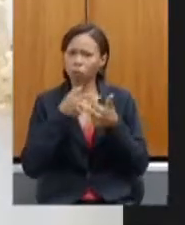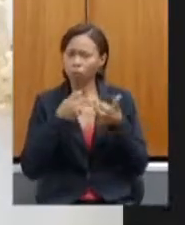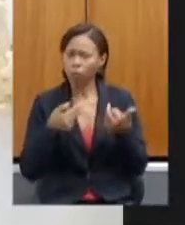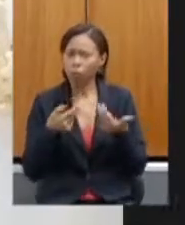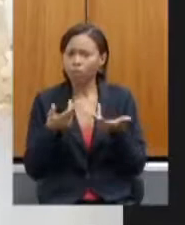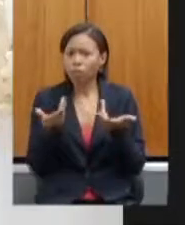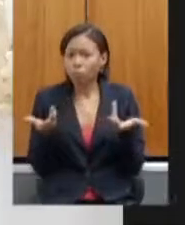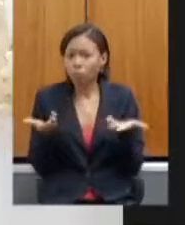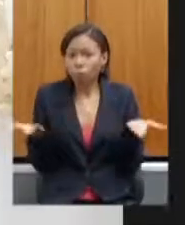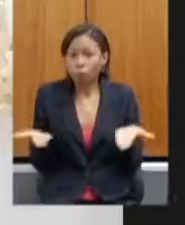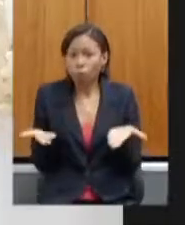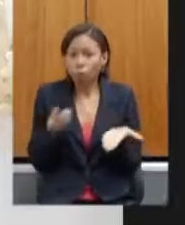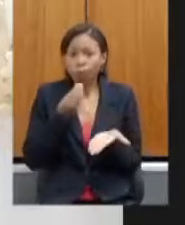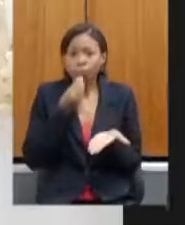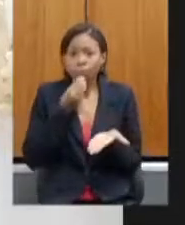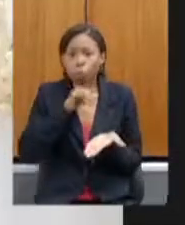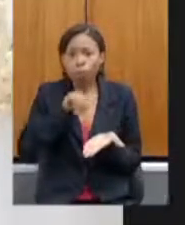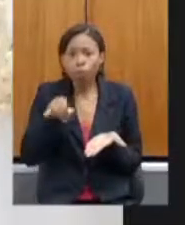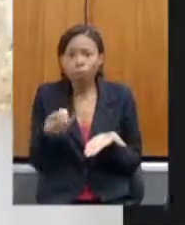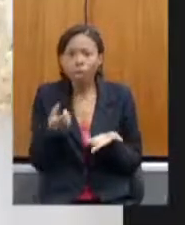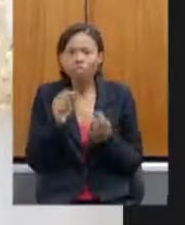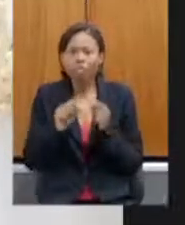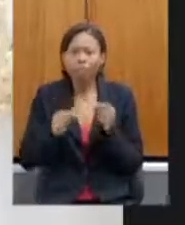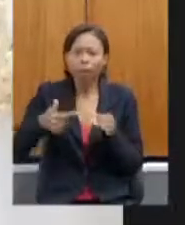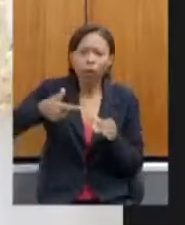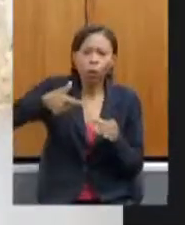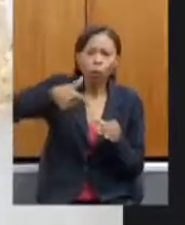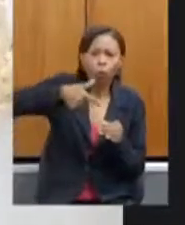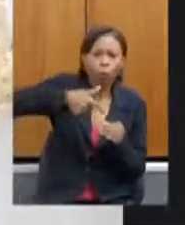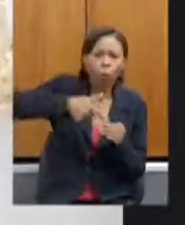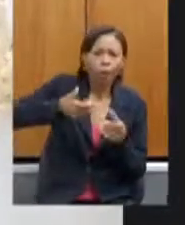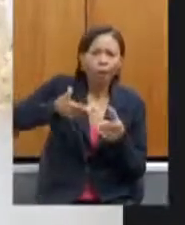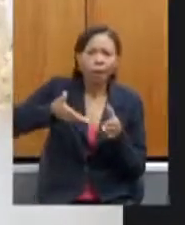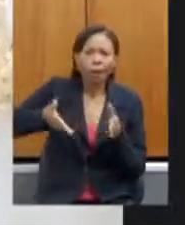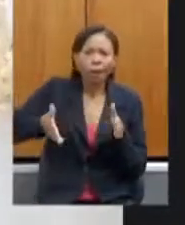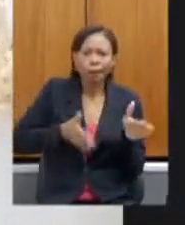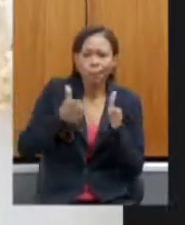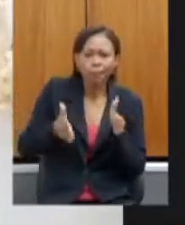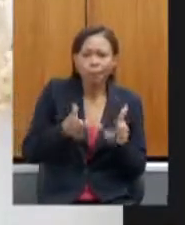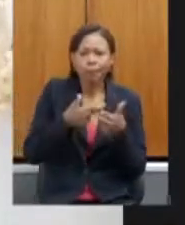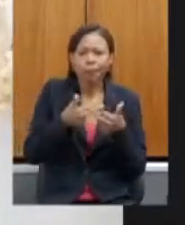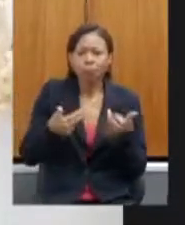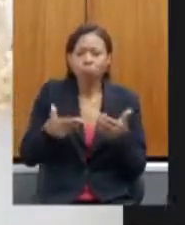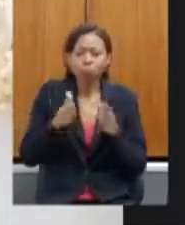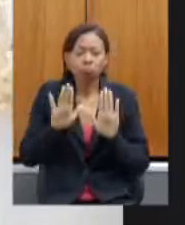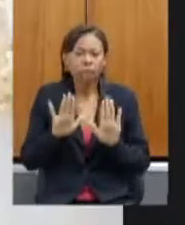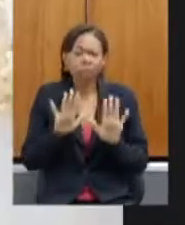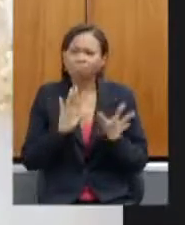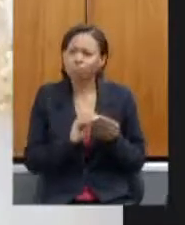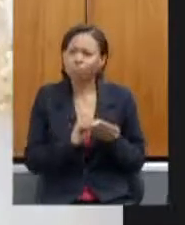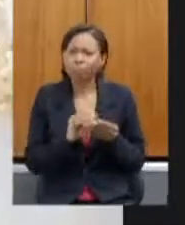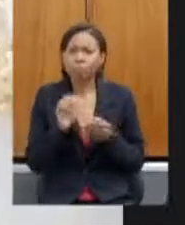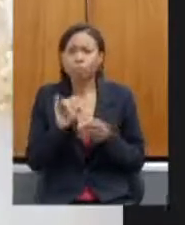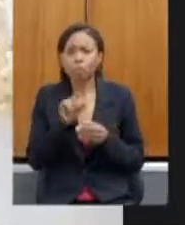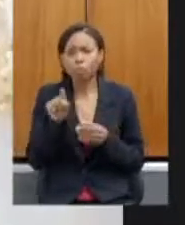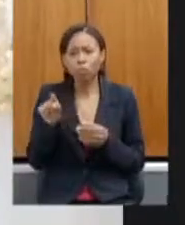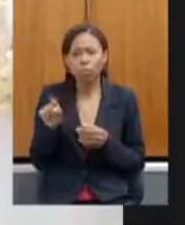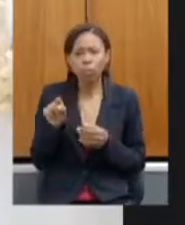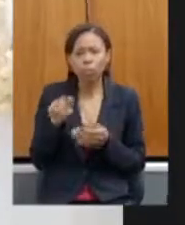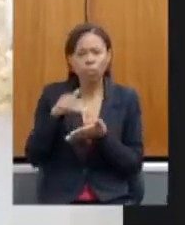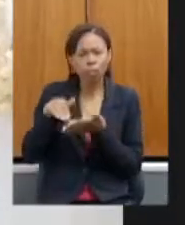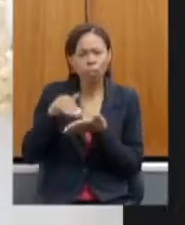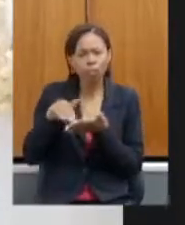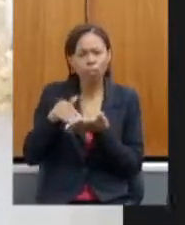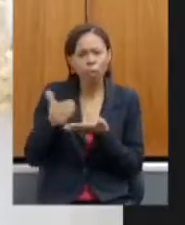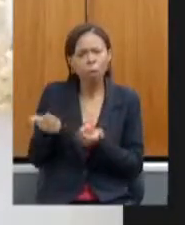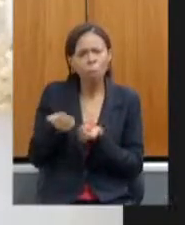oportunidade de um encarrafamento, enfim. e, se possível, secretário, puder nos interar na sua fala melhor